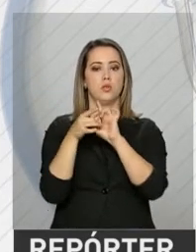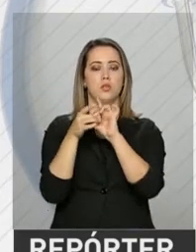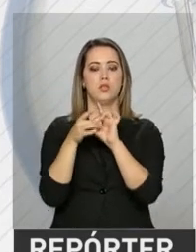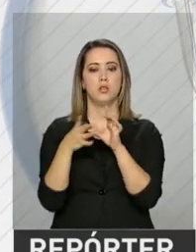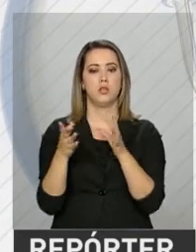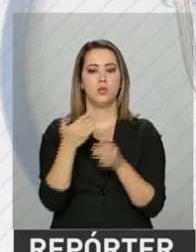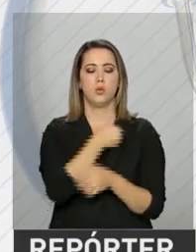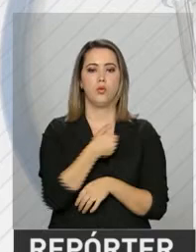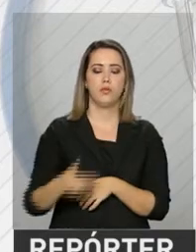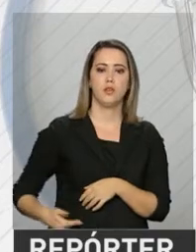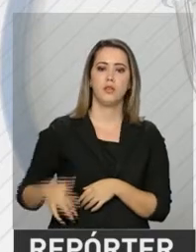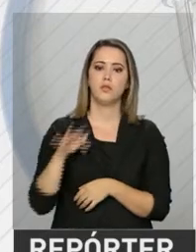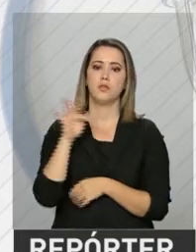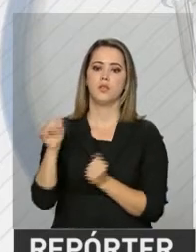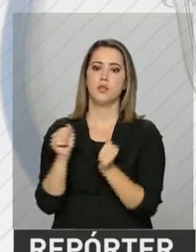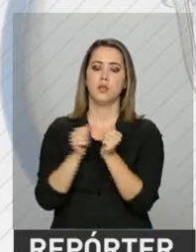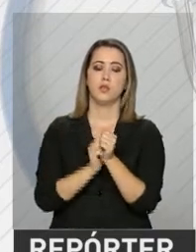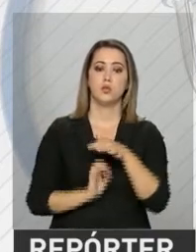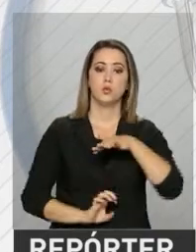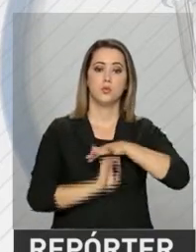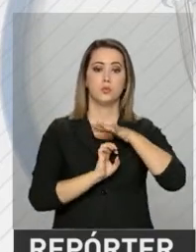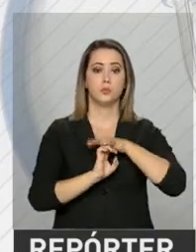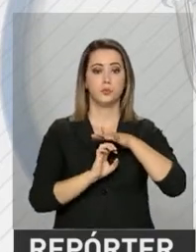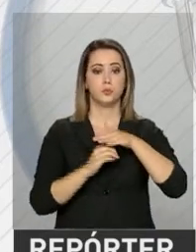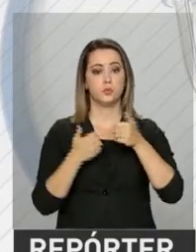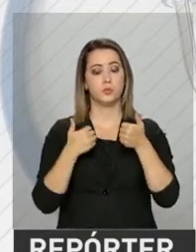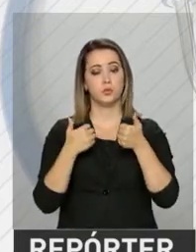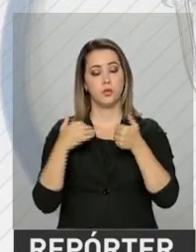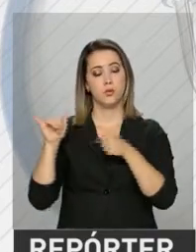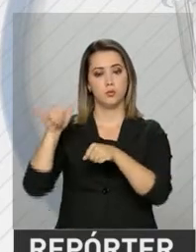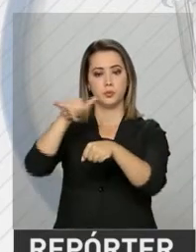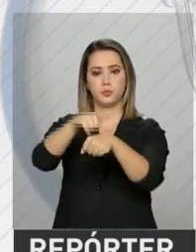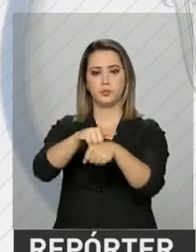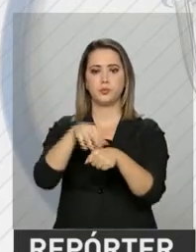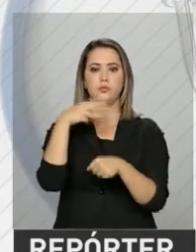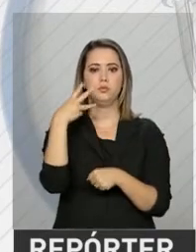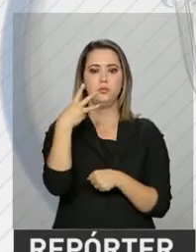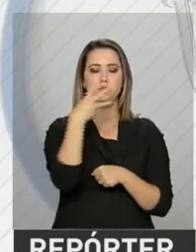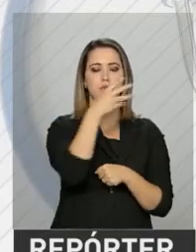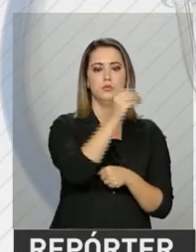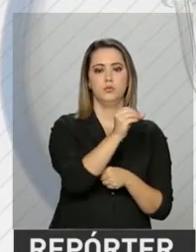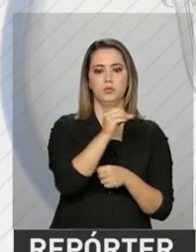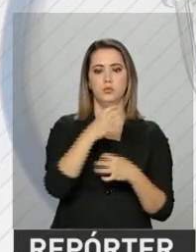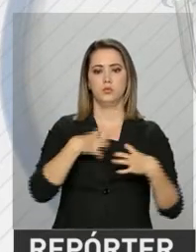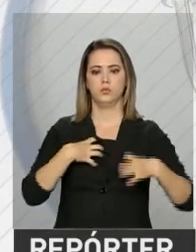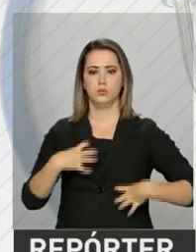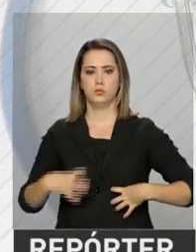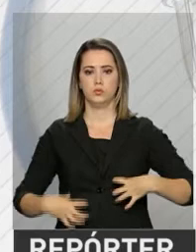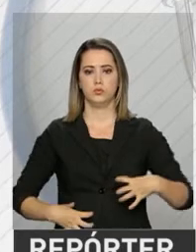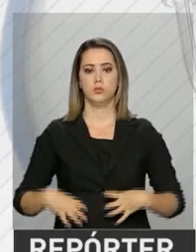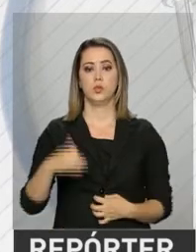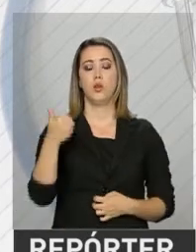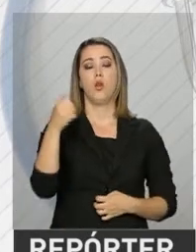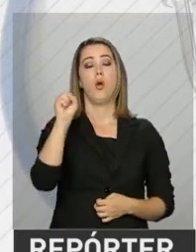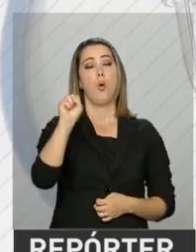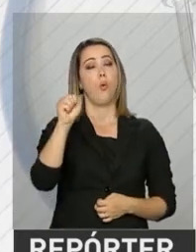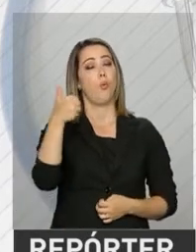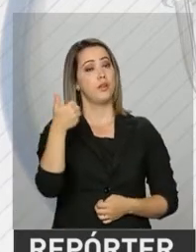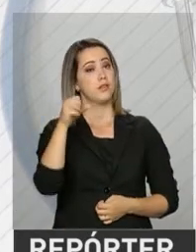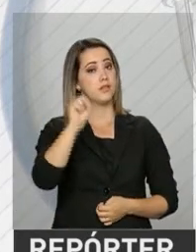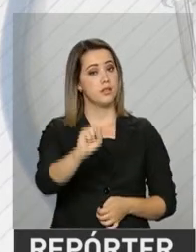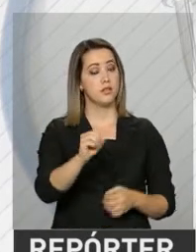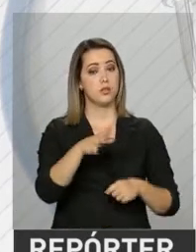governo e as companhias aéreas. Nesse período foram 330 órgãos, 818 tecidos e